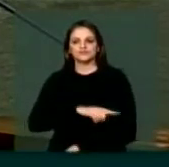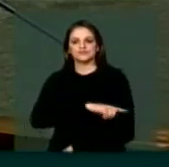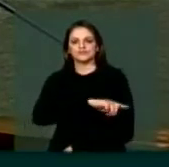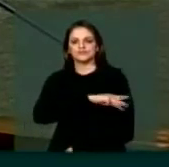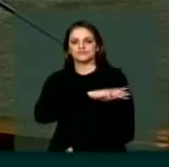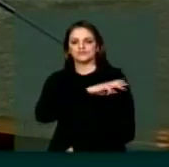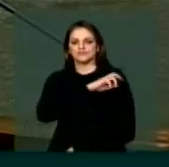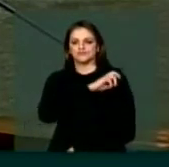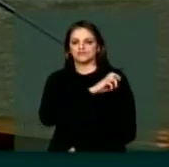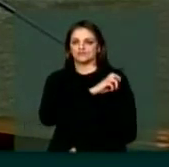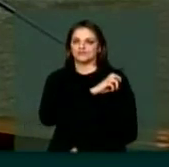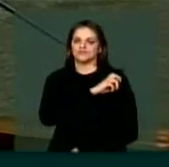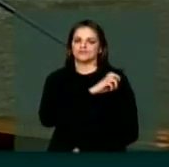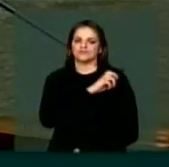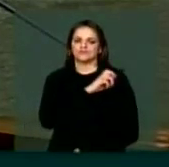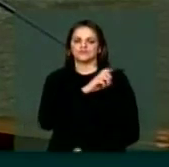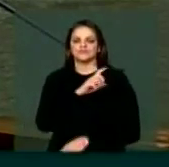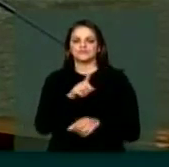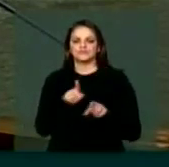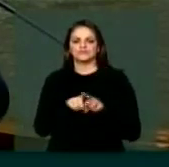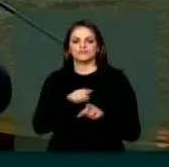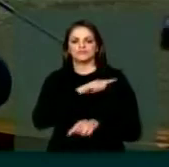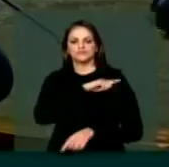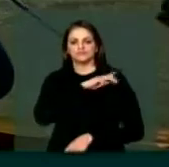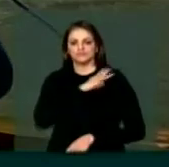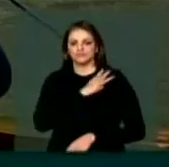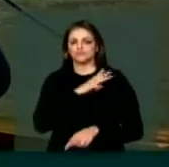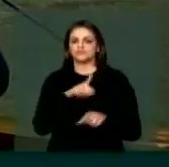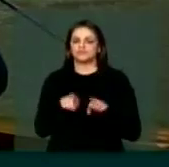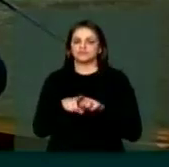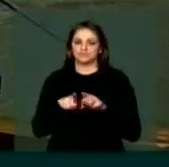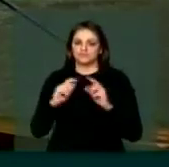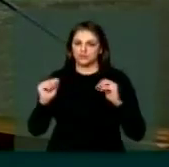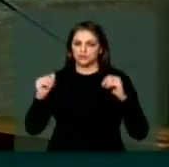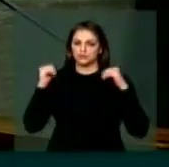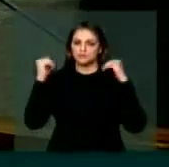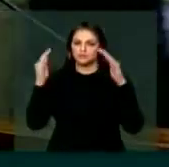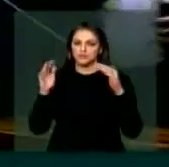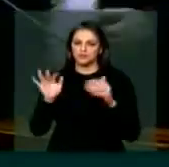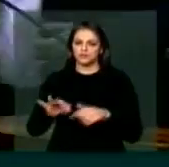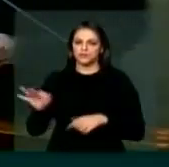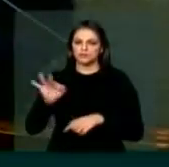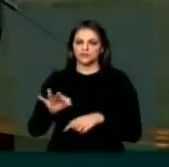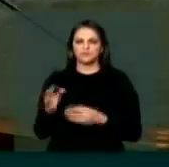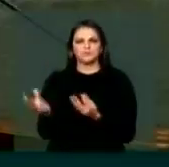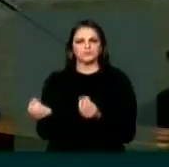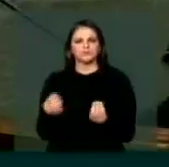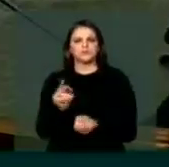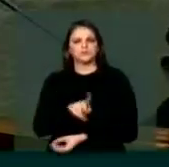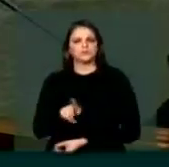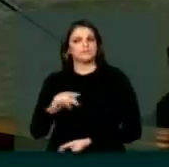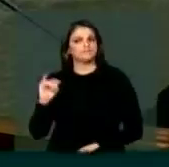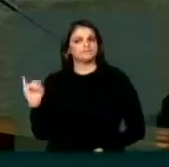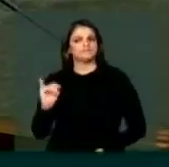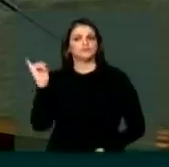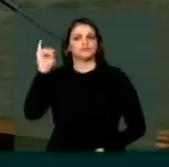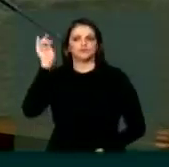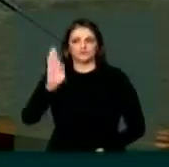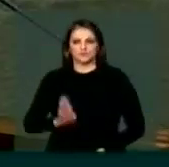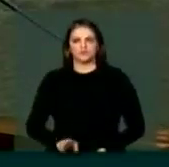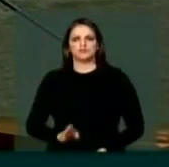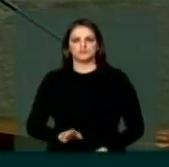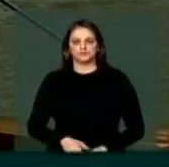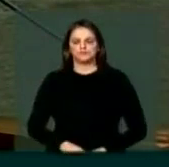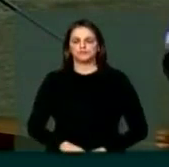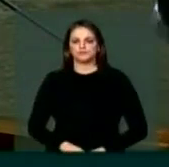ensino infantil e do ensino superior. Portanto, uma categoria profissional extremamente importante no Brasil,